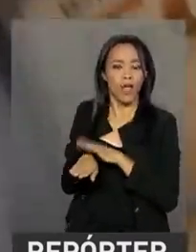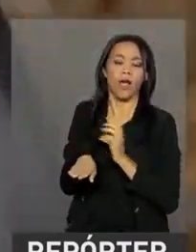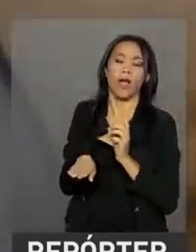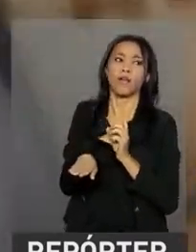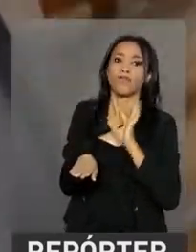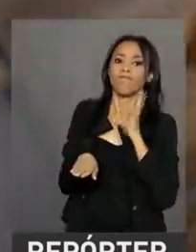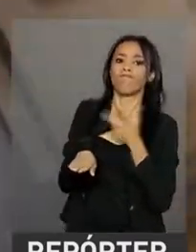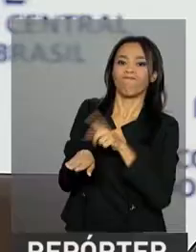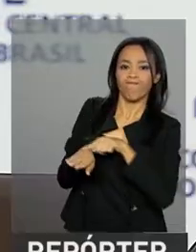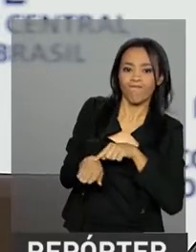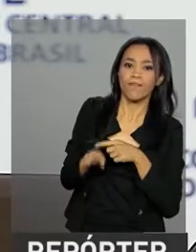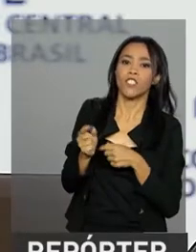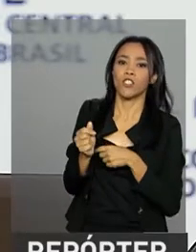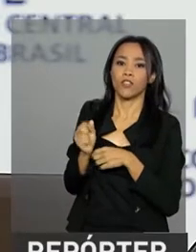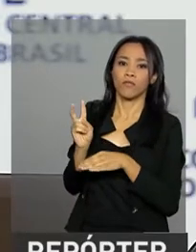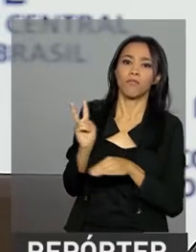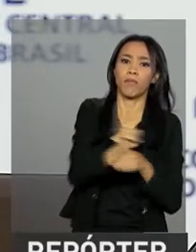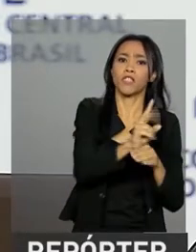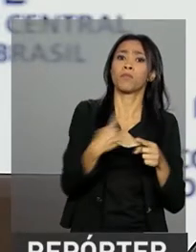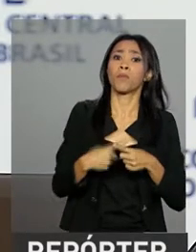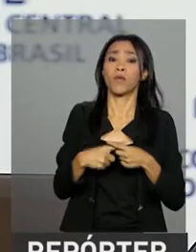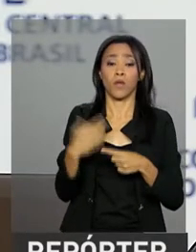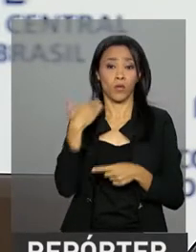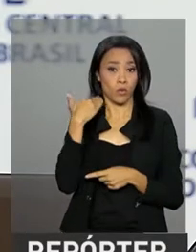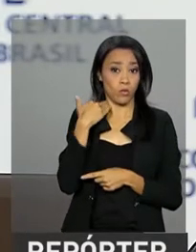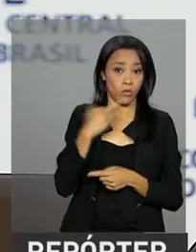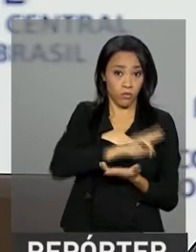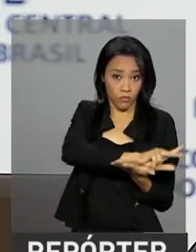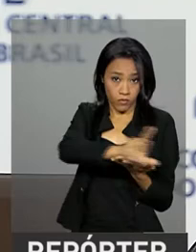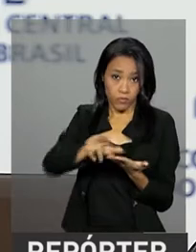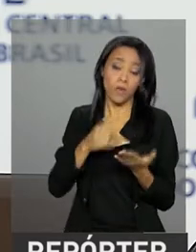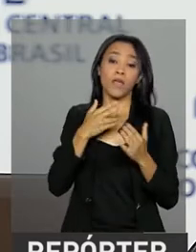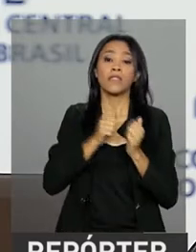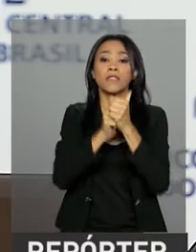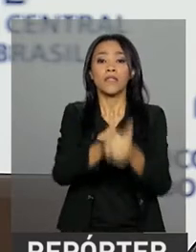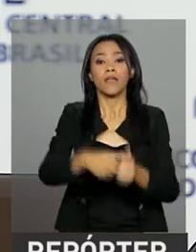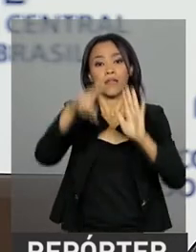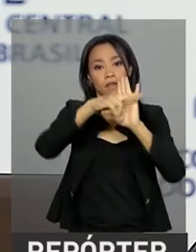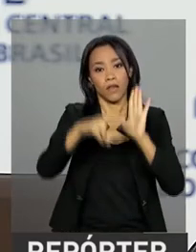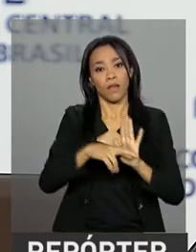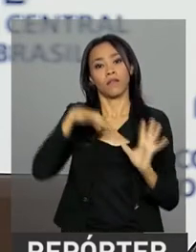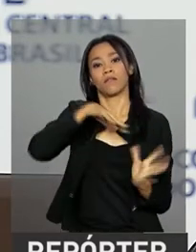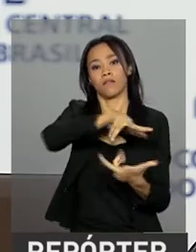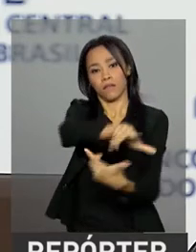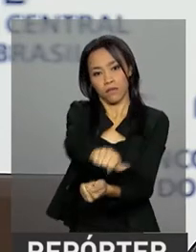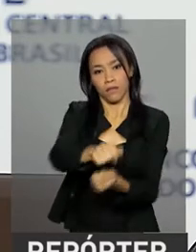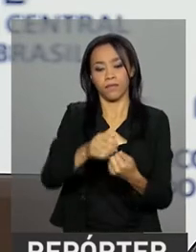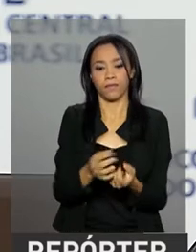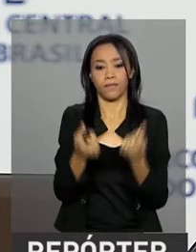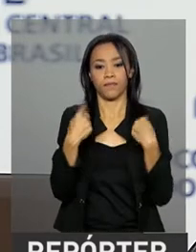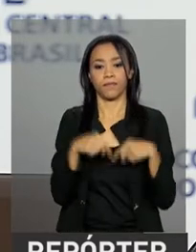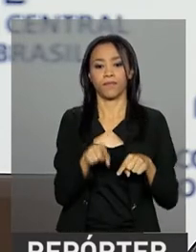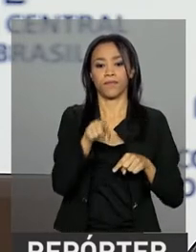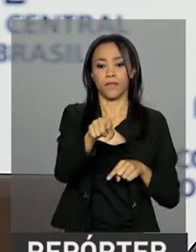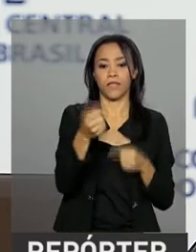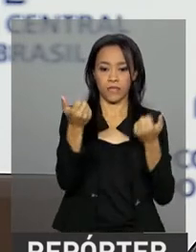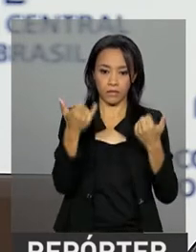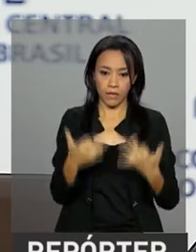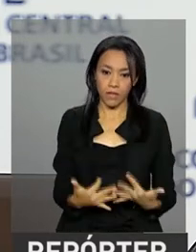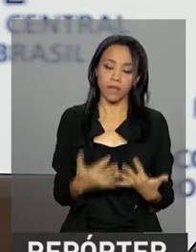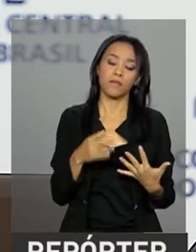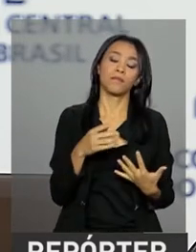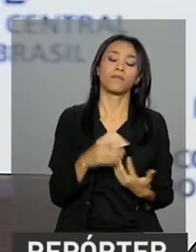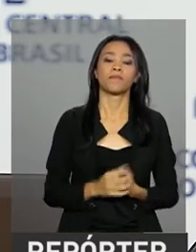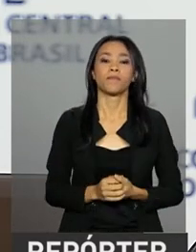internacionais. O sistema continua muito bem provisionado, muito